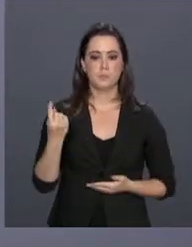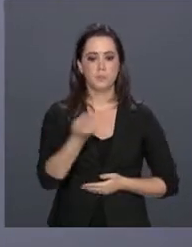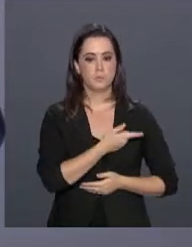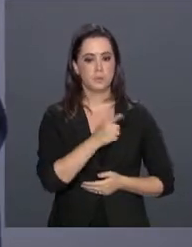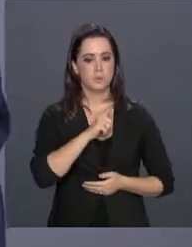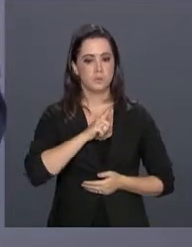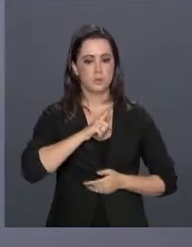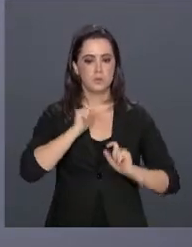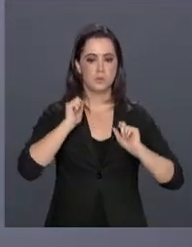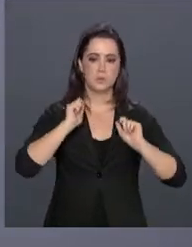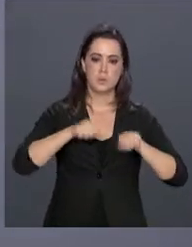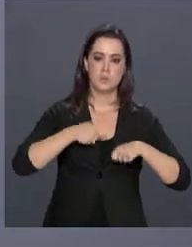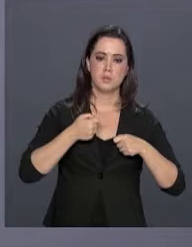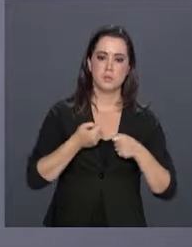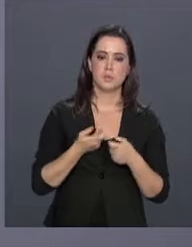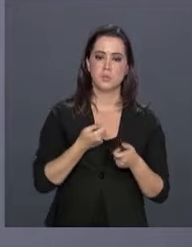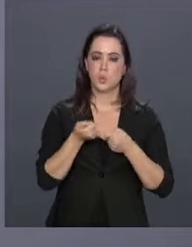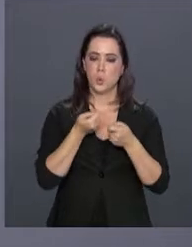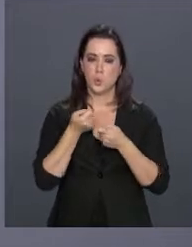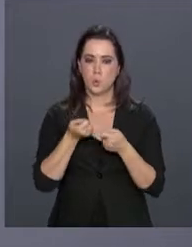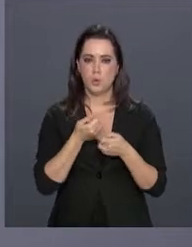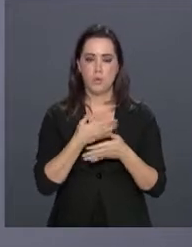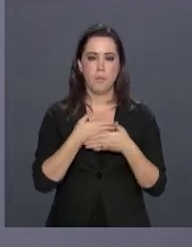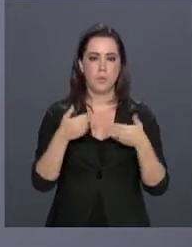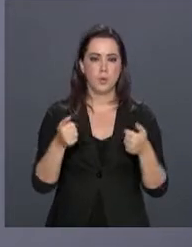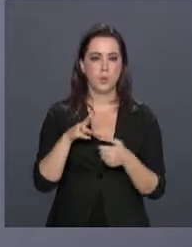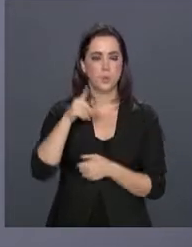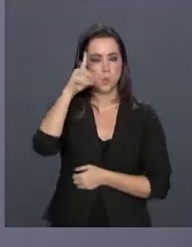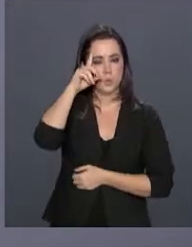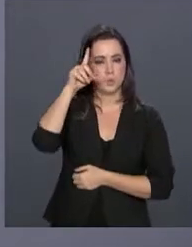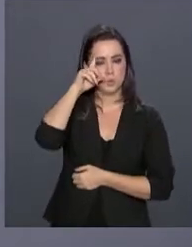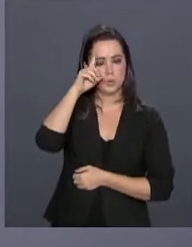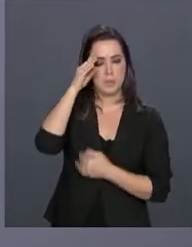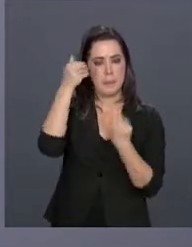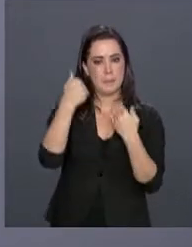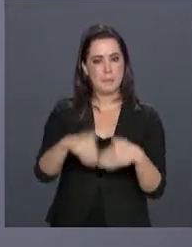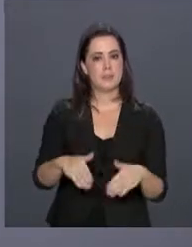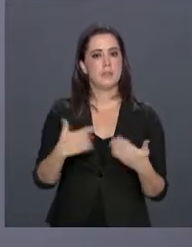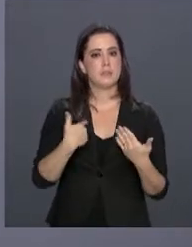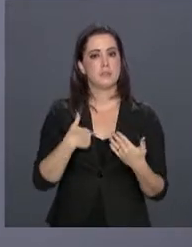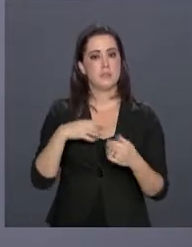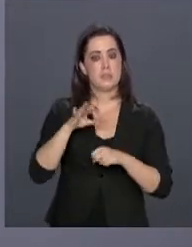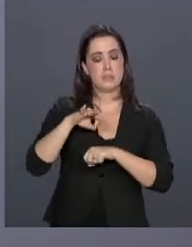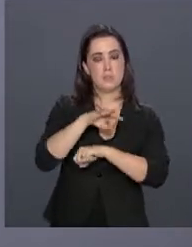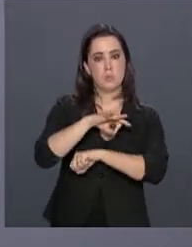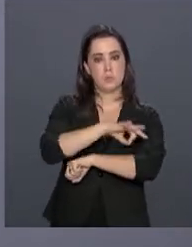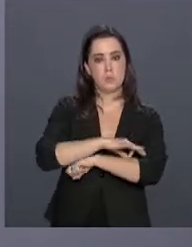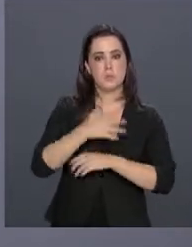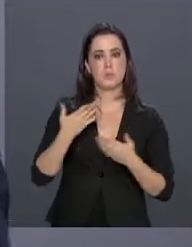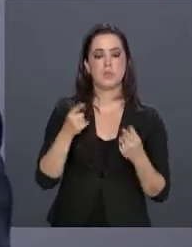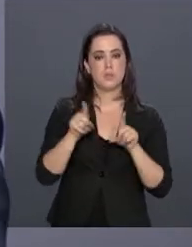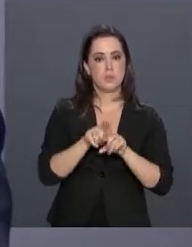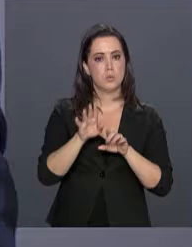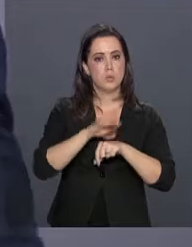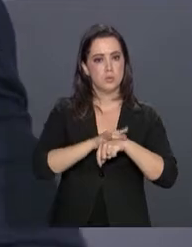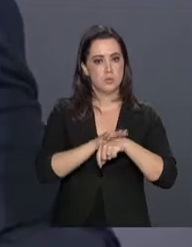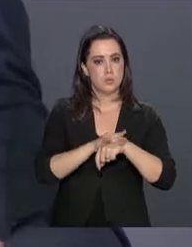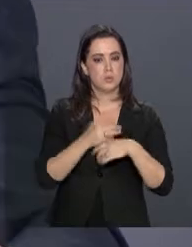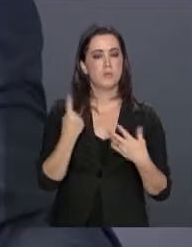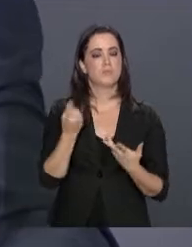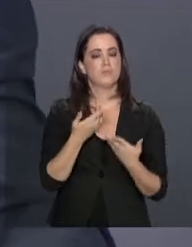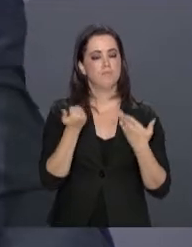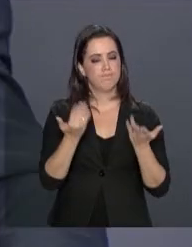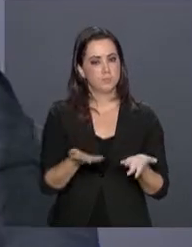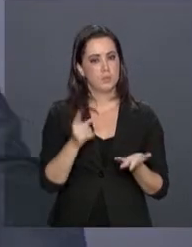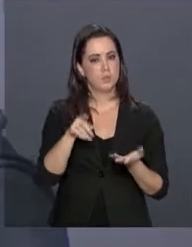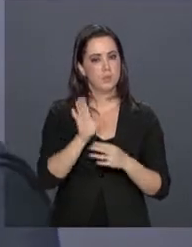nós teremos a capacidade de ir monitorando diariamente a presença do mosquito, a presença da doença e